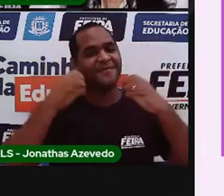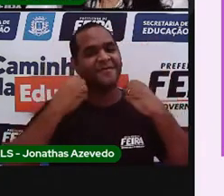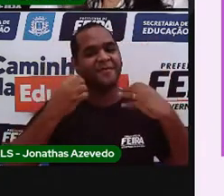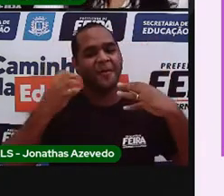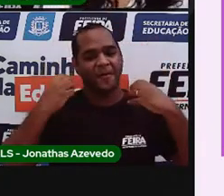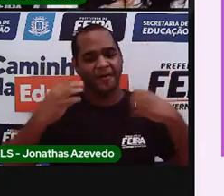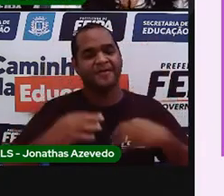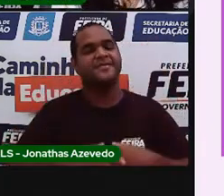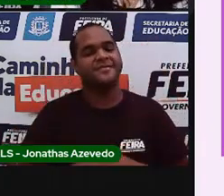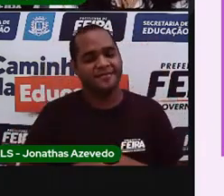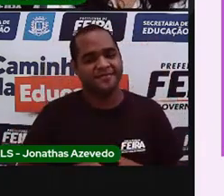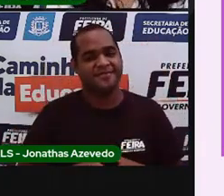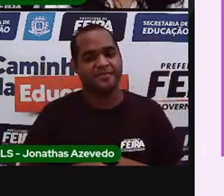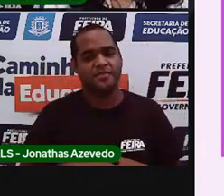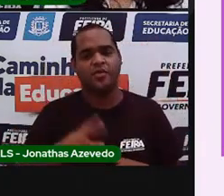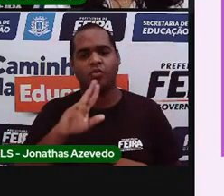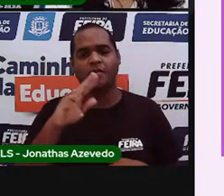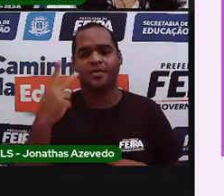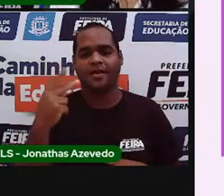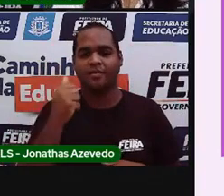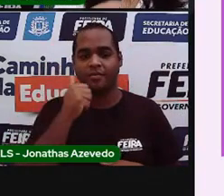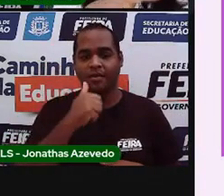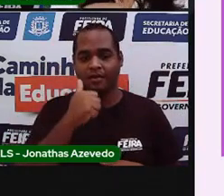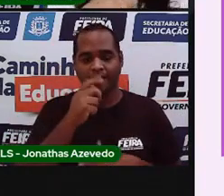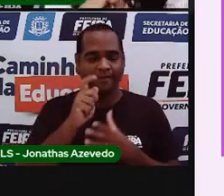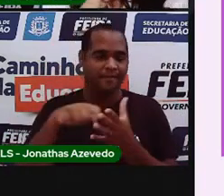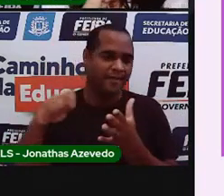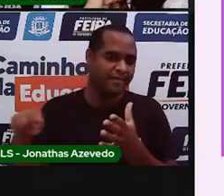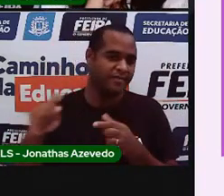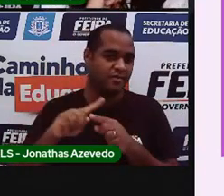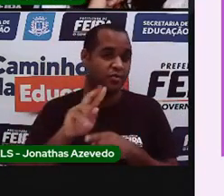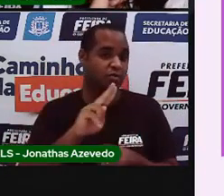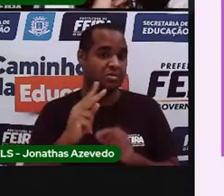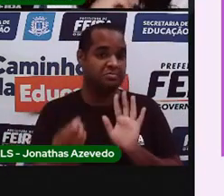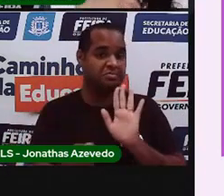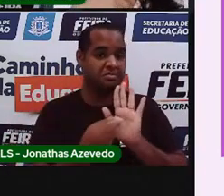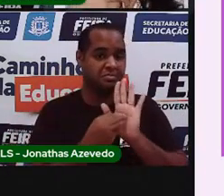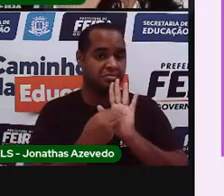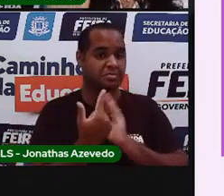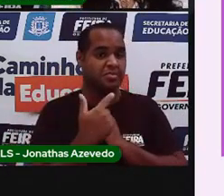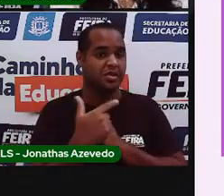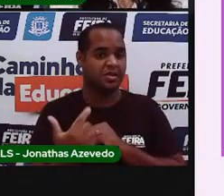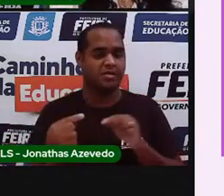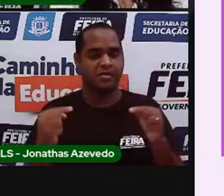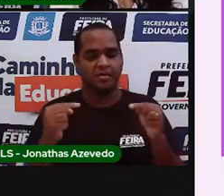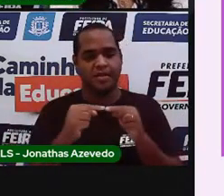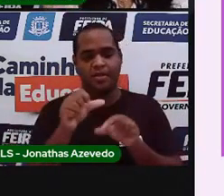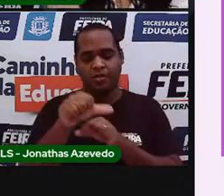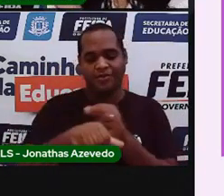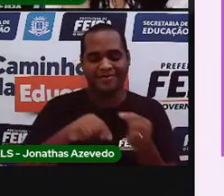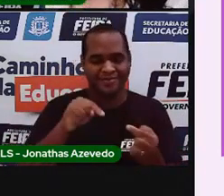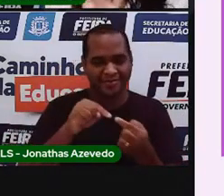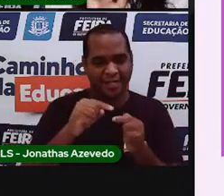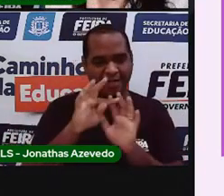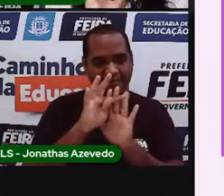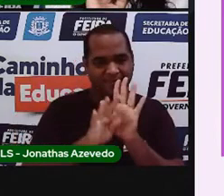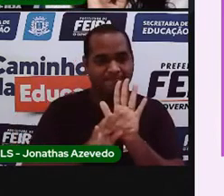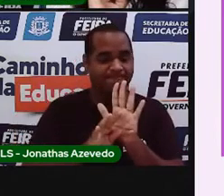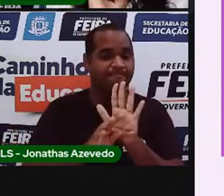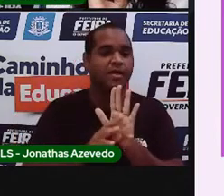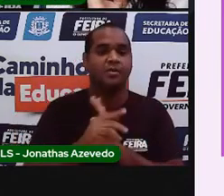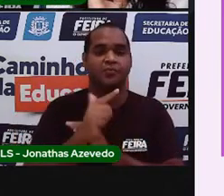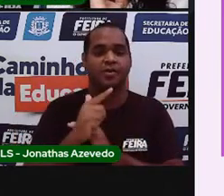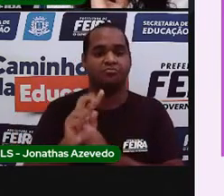O nome da autora não estava na capa do livro, porque foi um texto adaptado e não